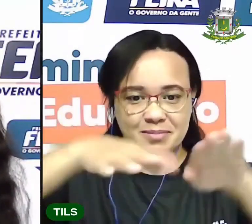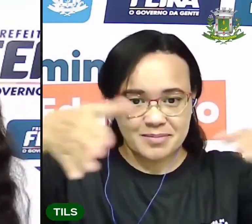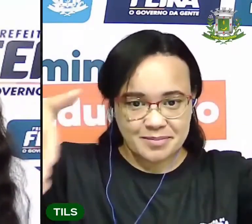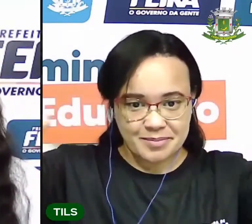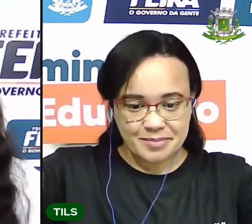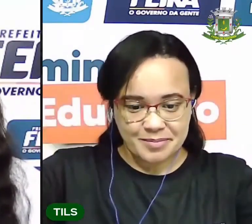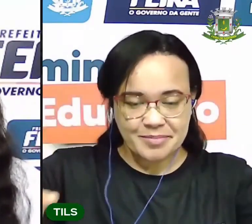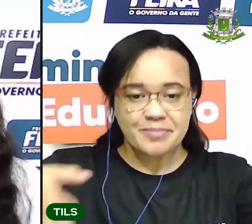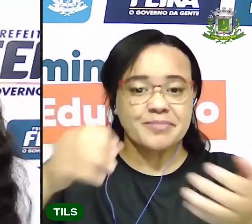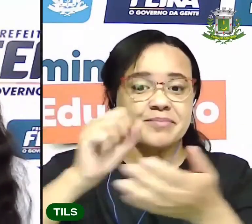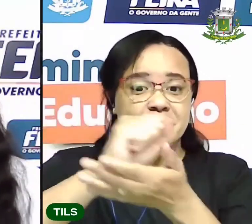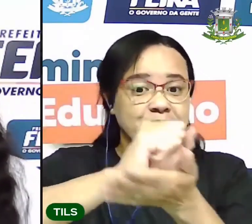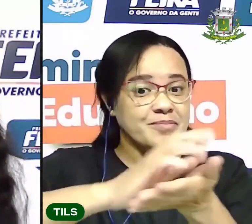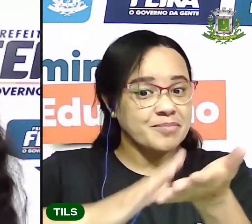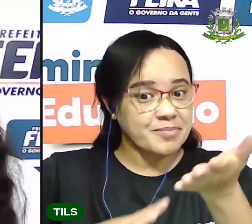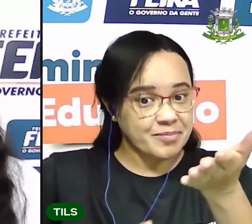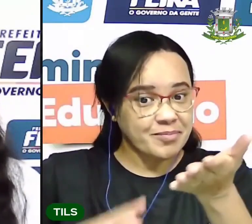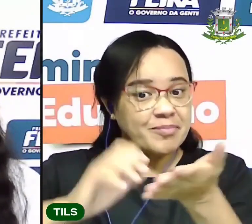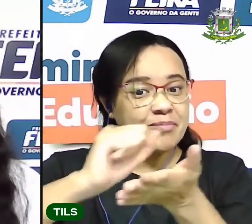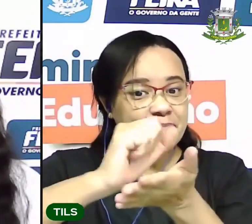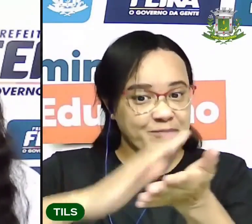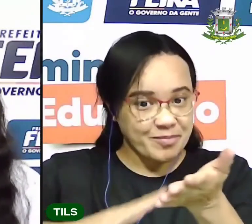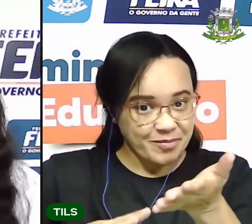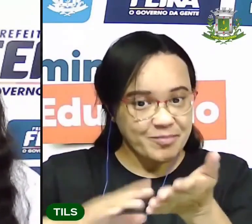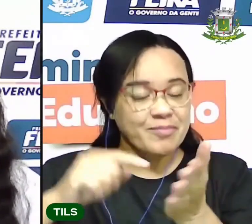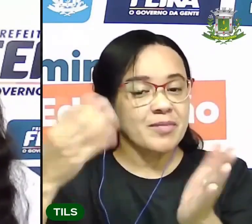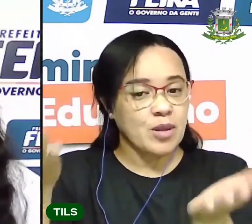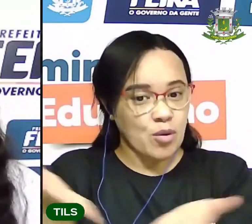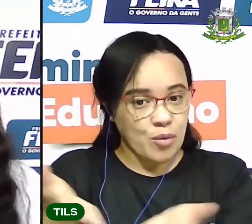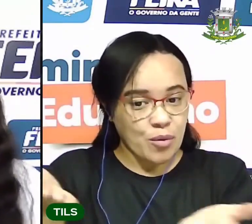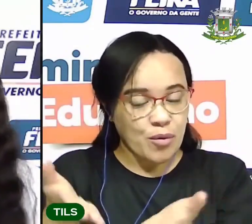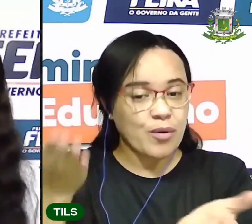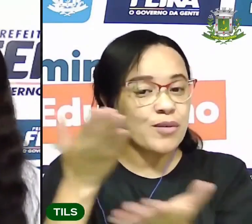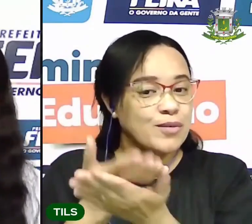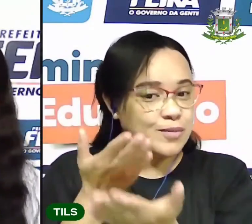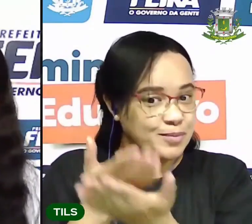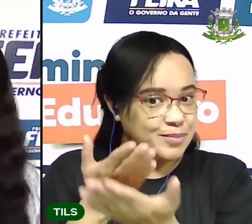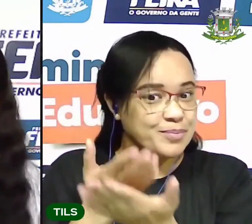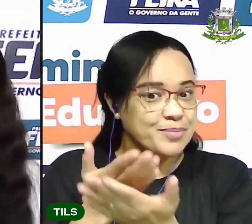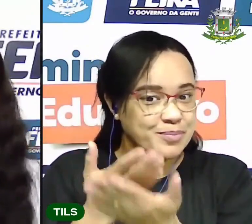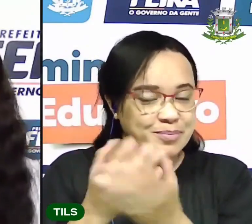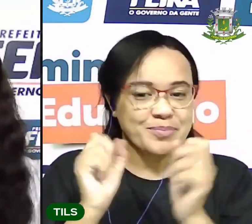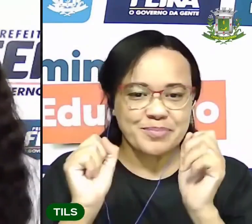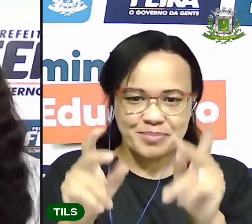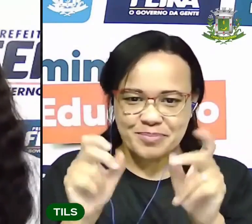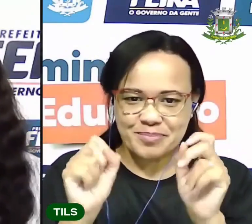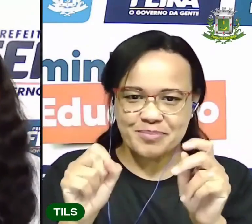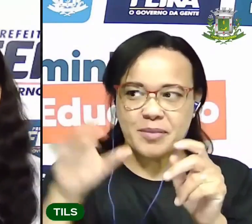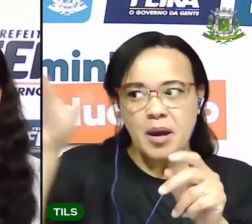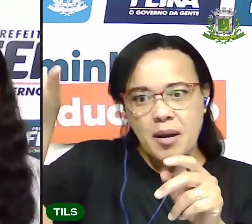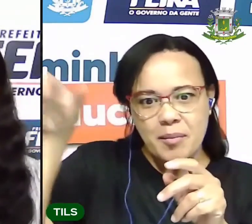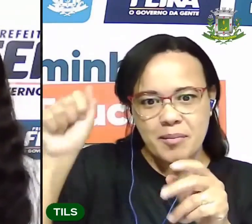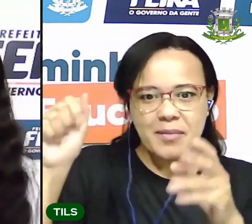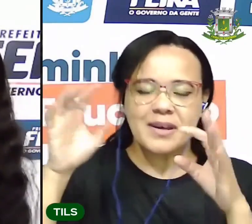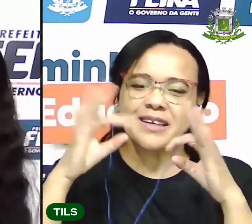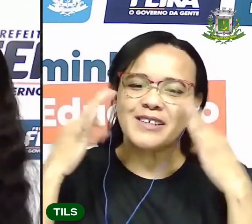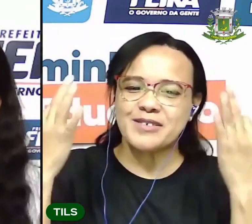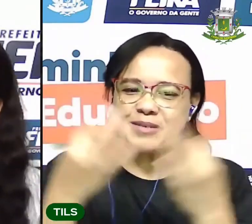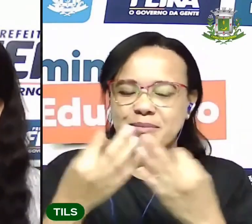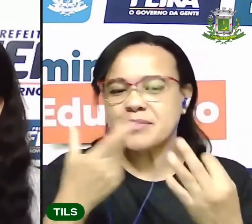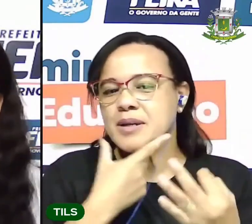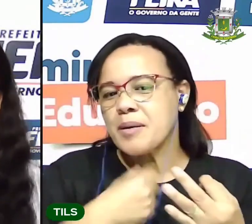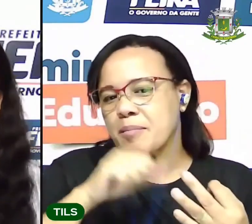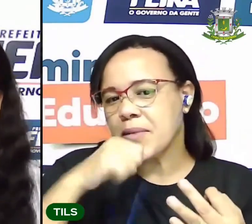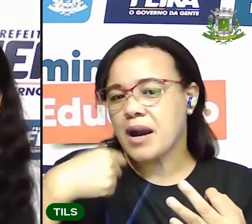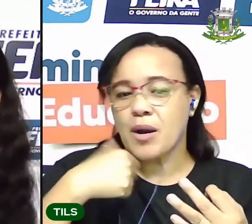a tarefinha, a atividade da aula de hoje, tá? Pede aí para o seu responsável, para o seu